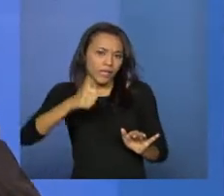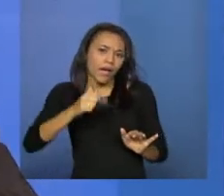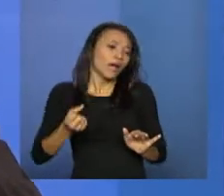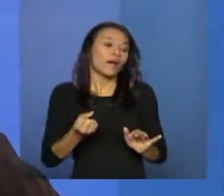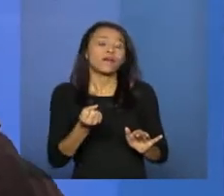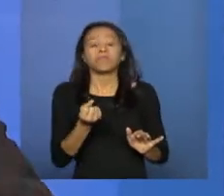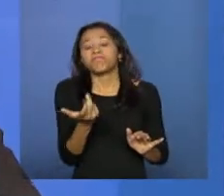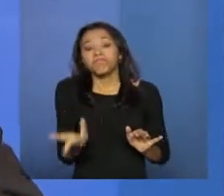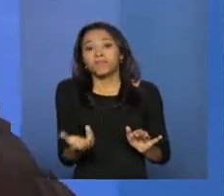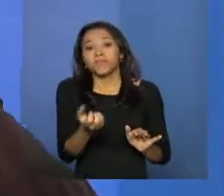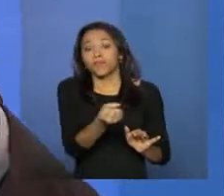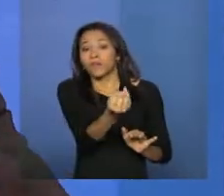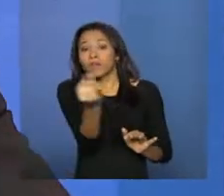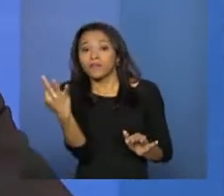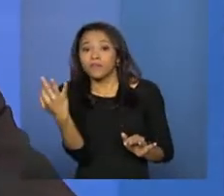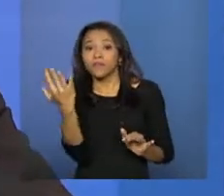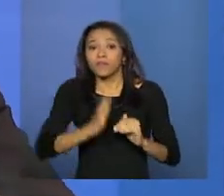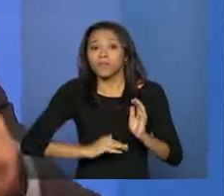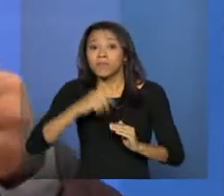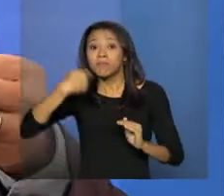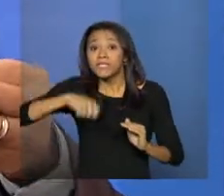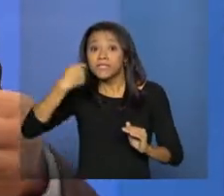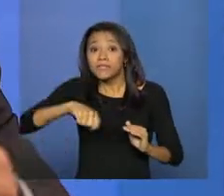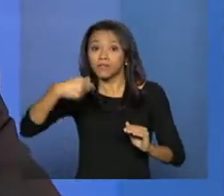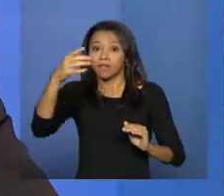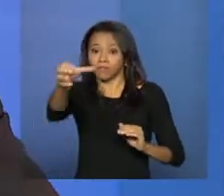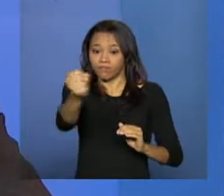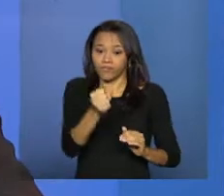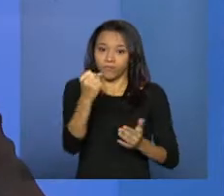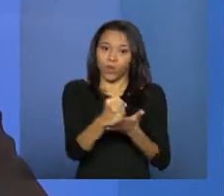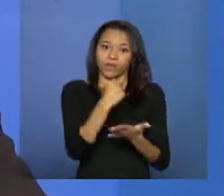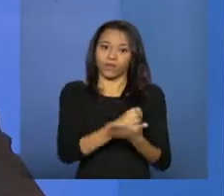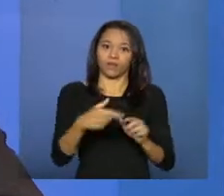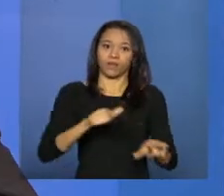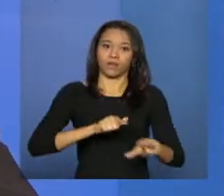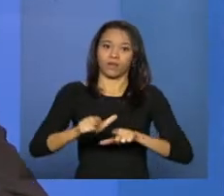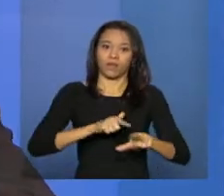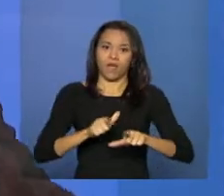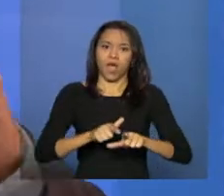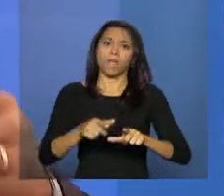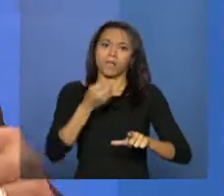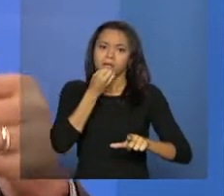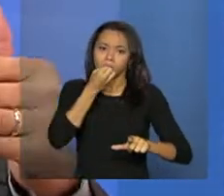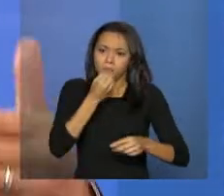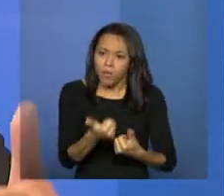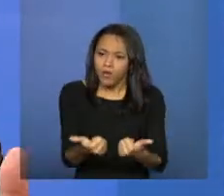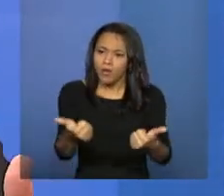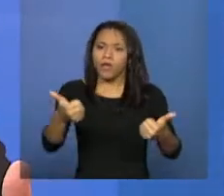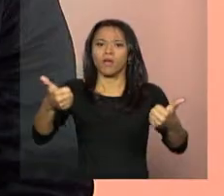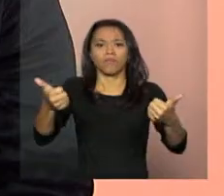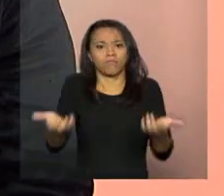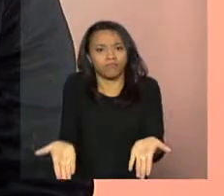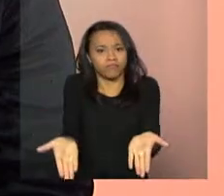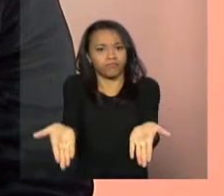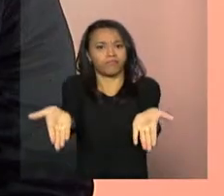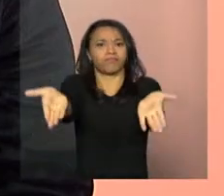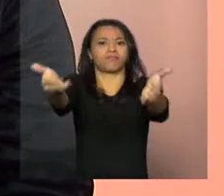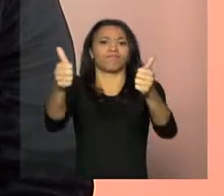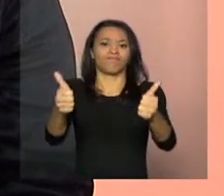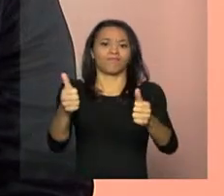profissionais e a expertise que são necessárias para estruturar um serviço, para atender determinadas necessidades sociais.